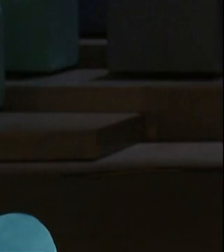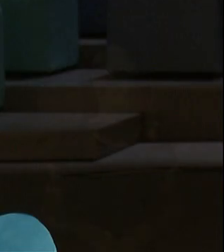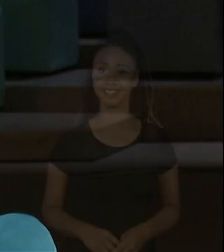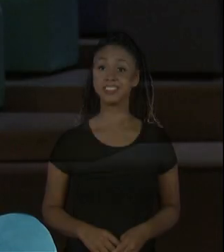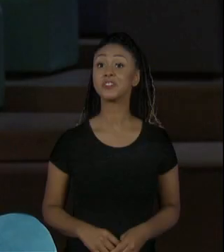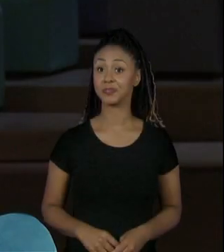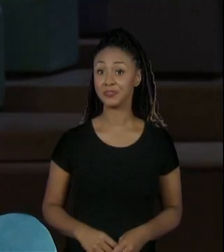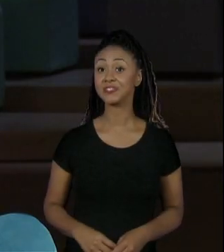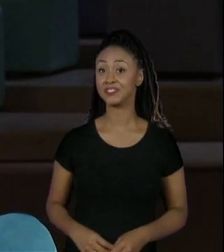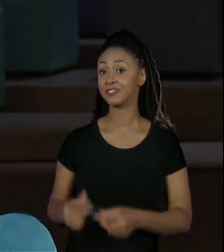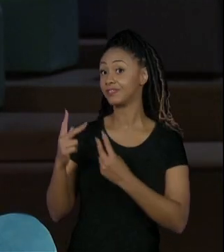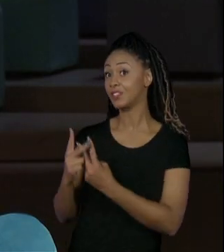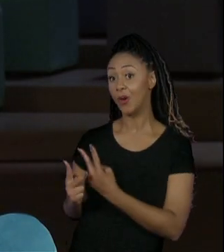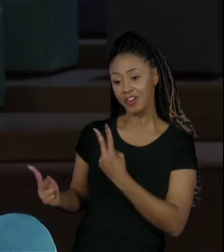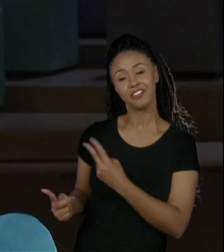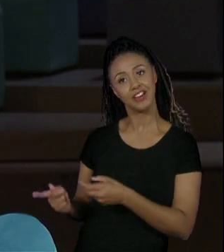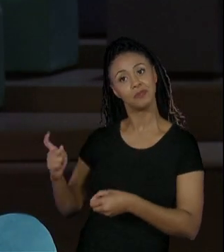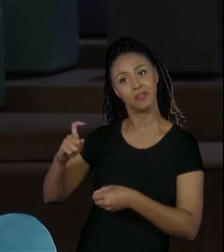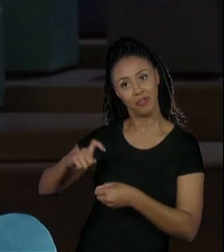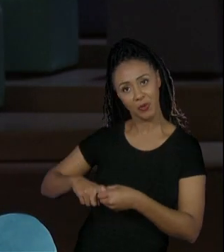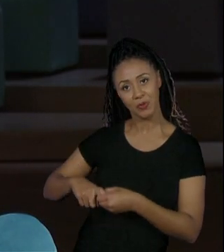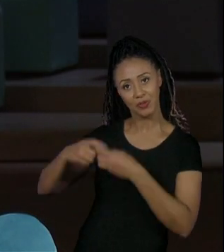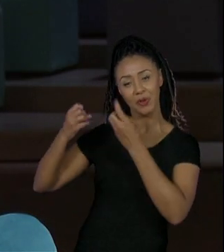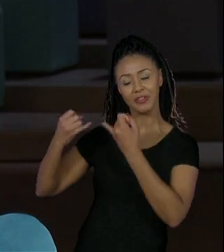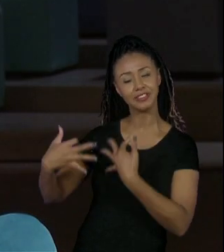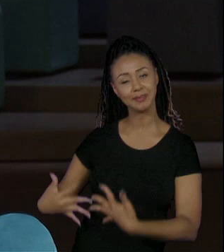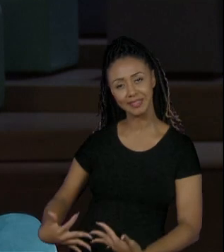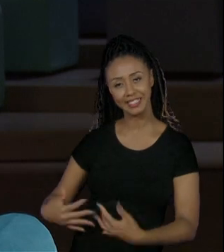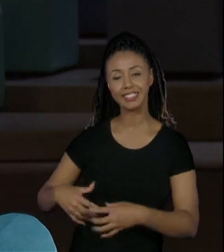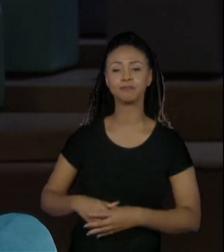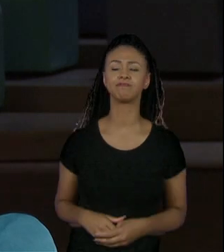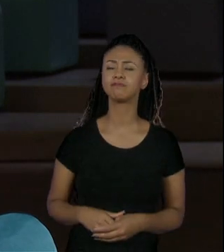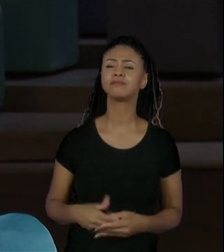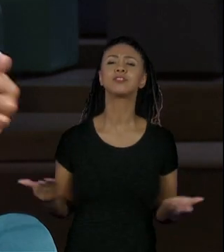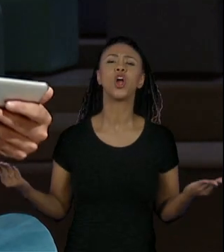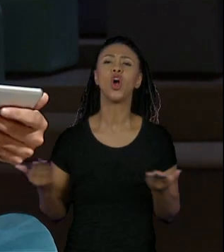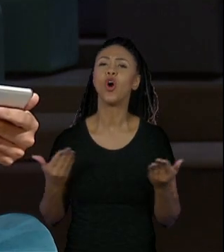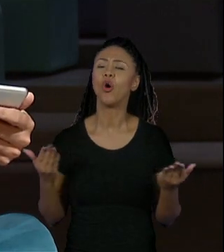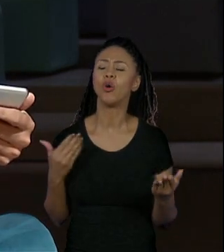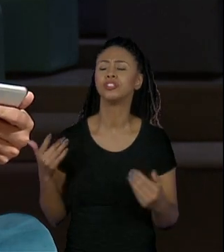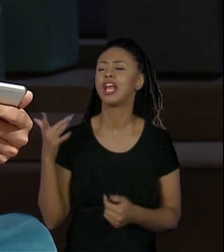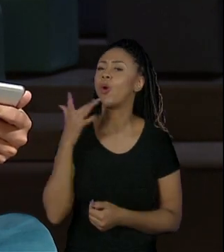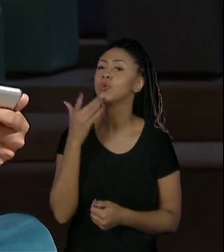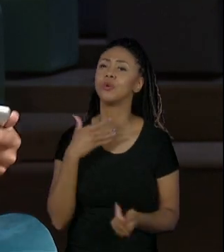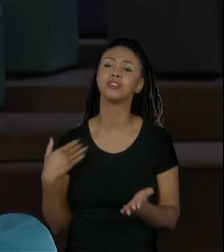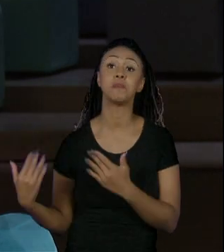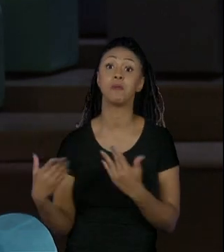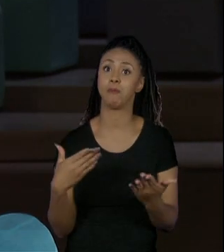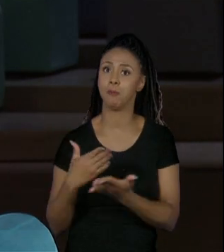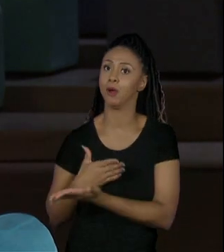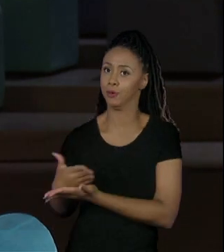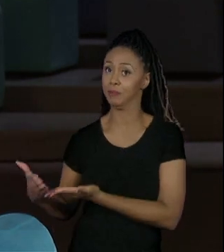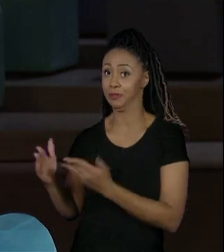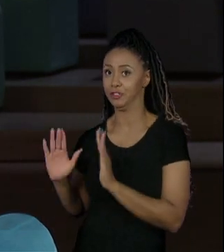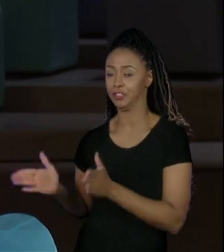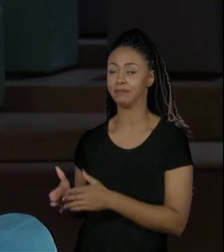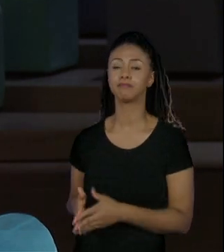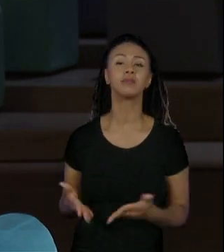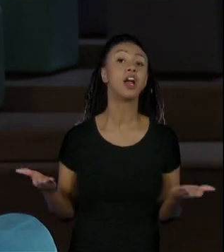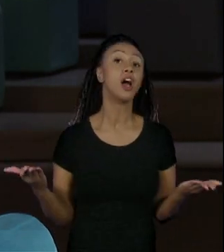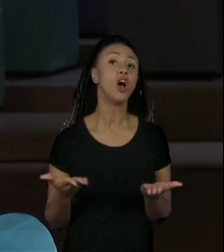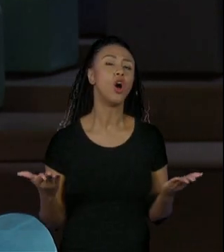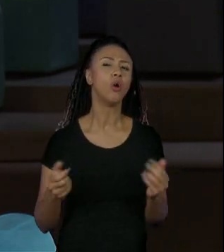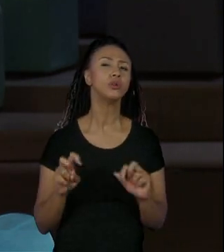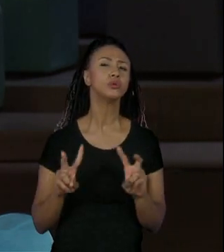Estamos de volta com o Univesp Explica, nosso bate-papo super gostoso já começou e hoje nós estamos